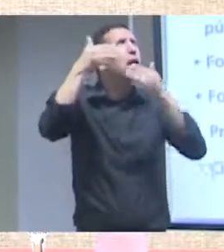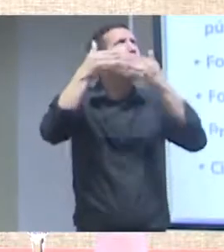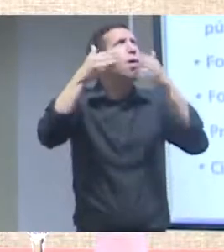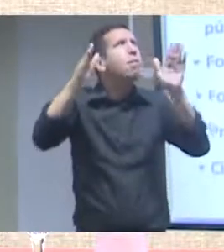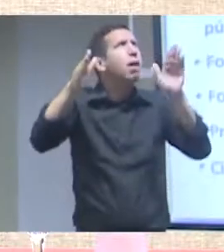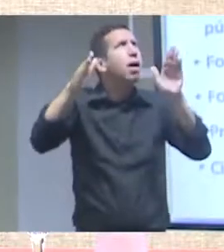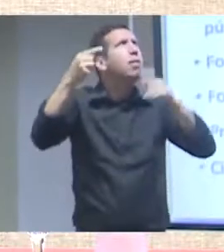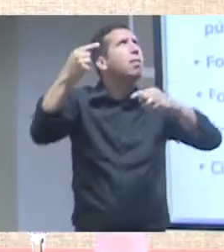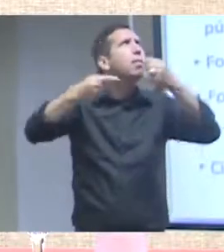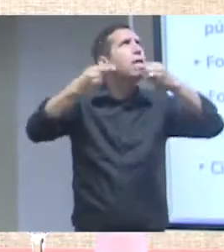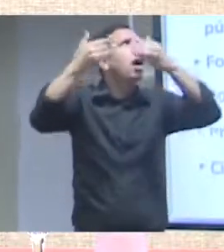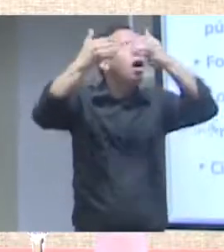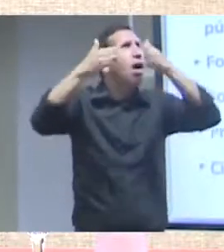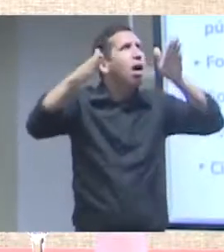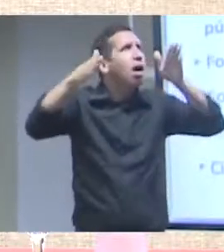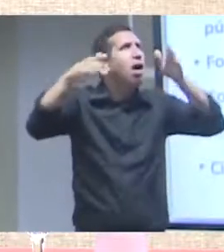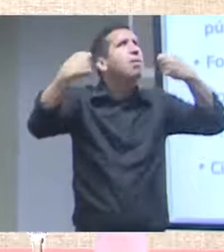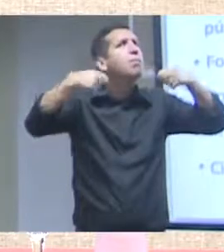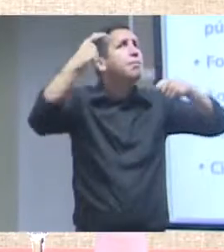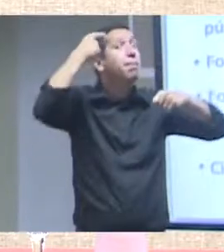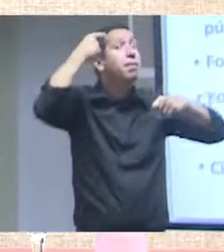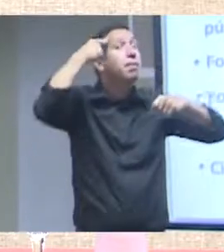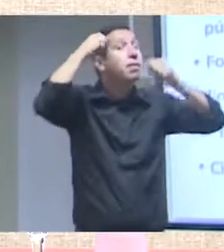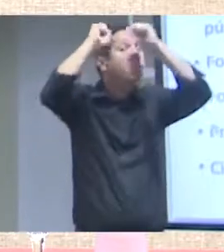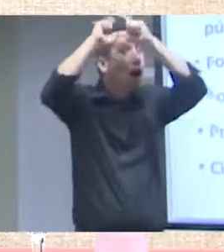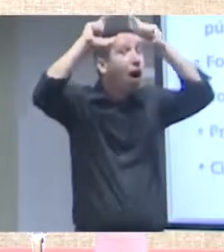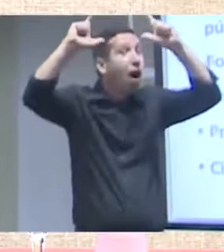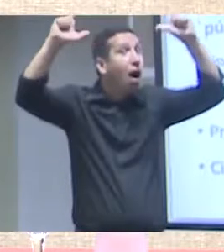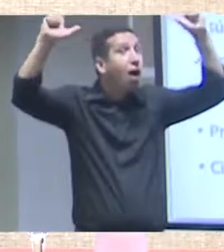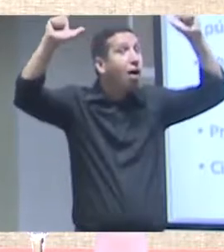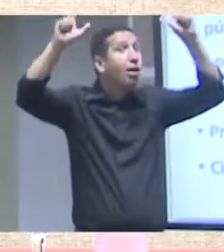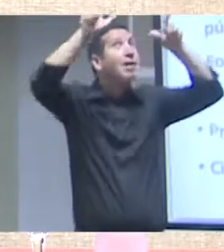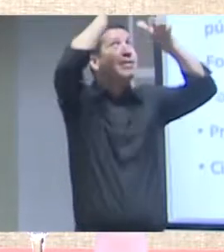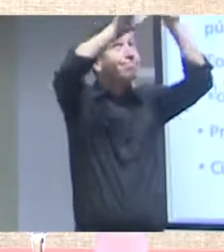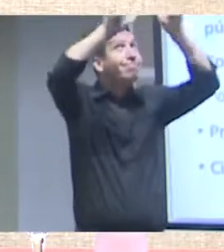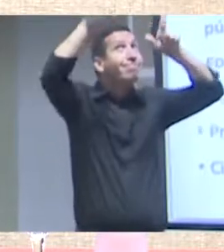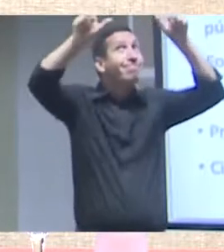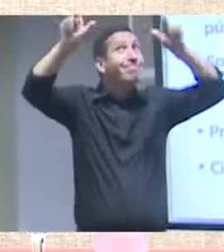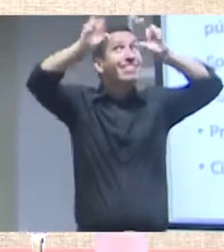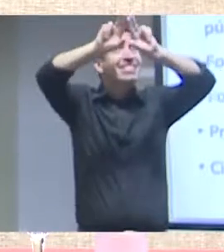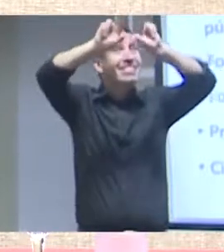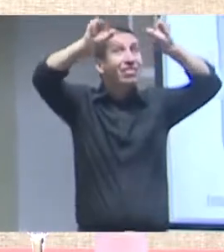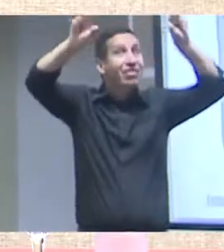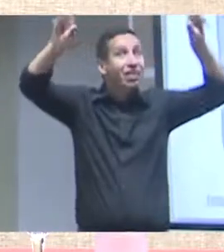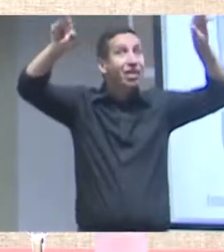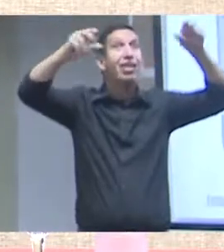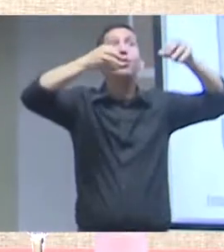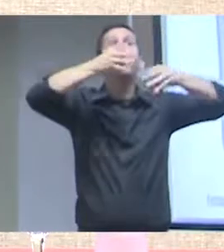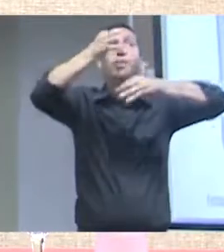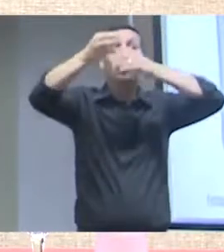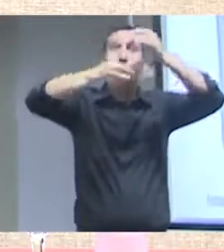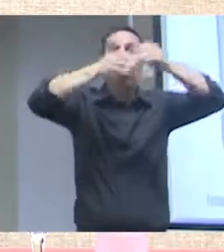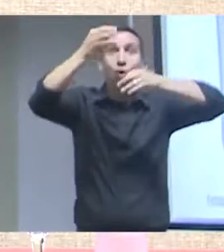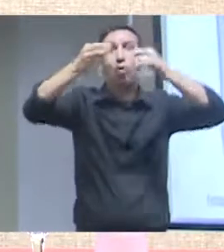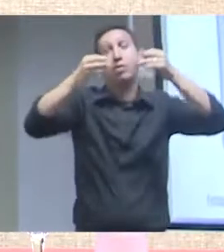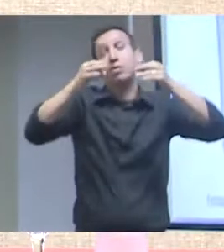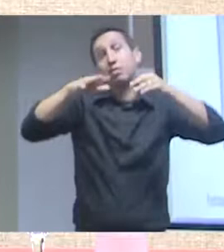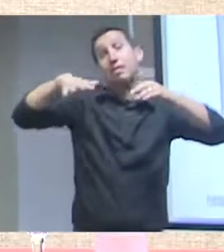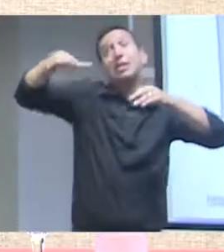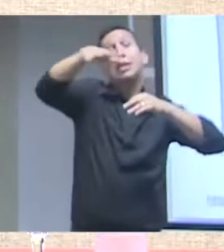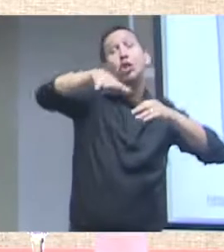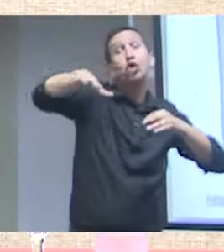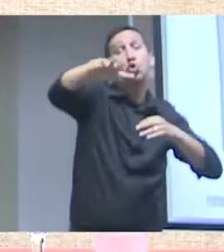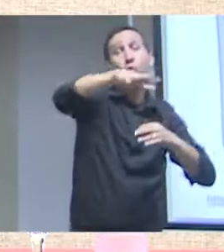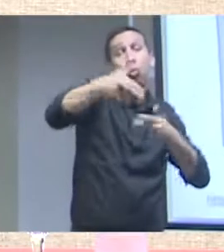pensar nessa diversidade de condições e de situações. Eu trouxe aqui, para finalizar, esse foi um manifesto